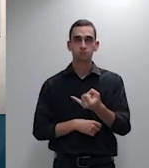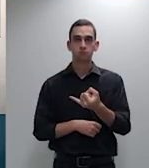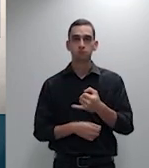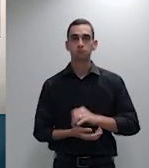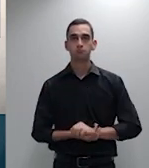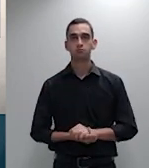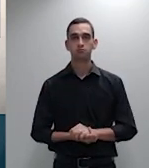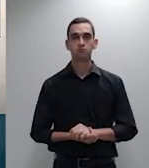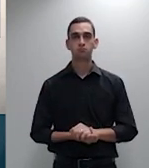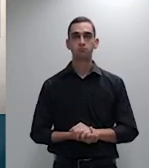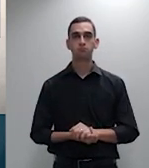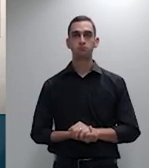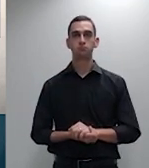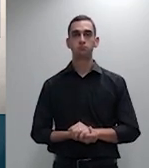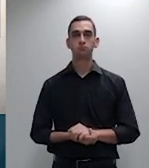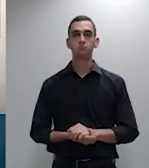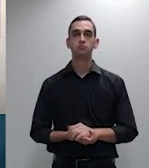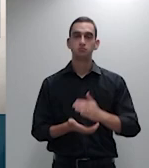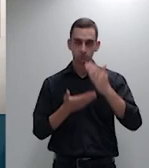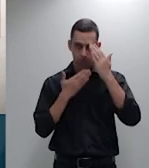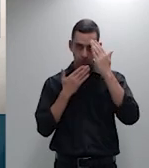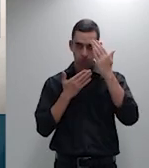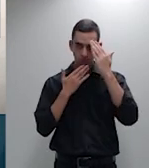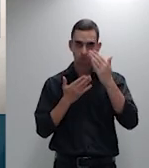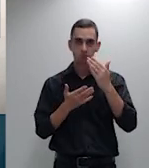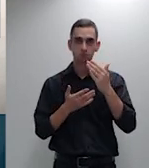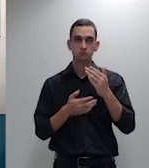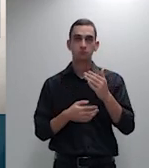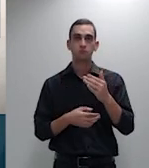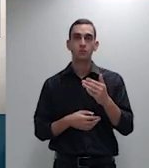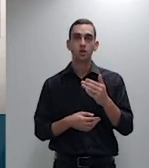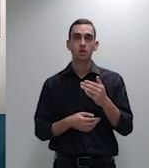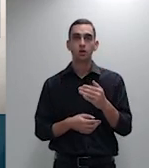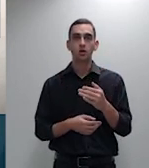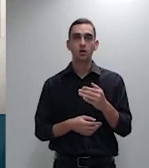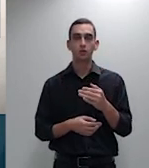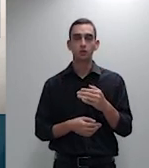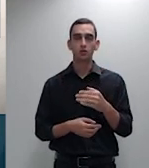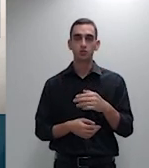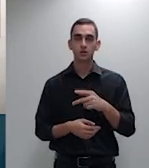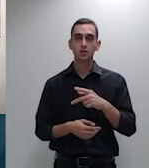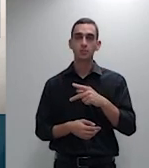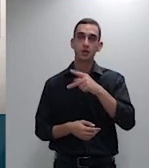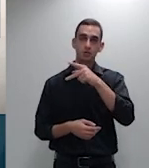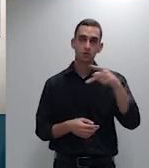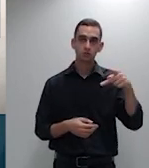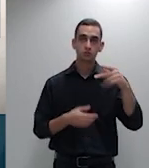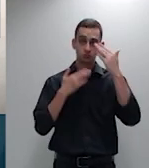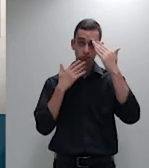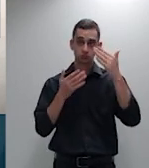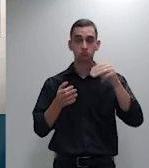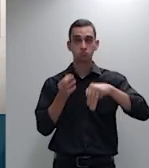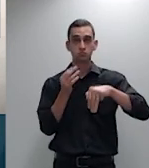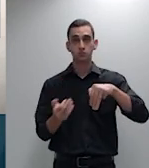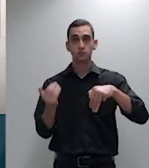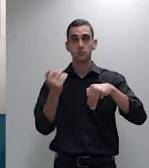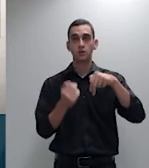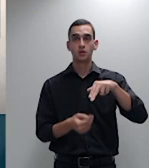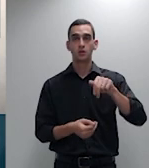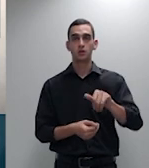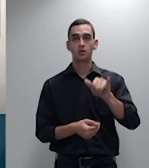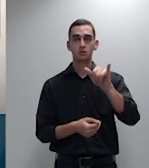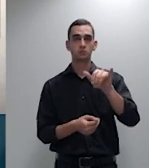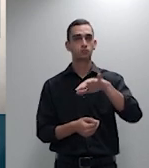Obrigado, senhor presidente. Boa tarde, senhoras ministras. Nancy Atrigui, Marisa Belganotti, senhores ministros, senhor